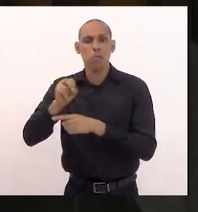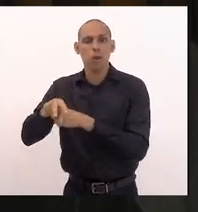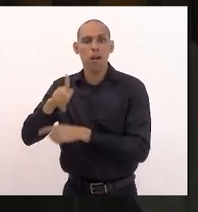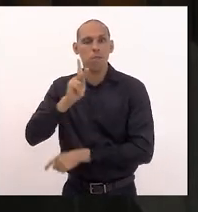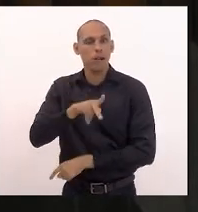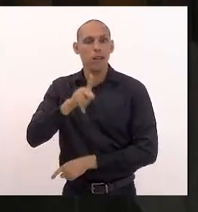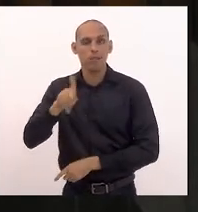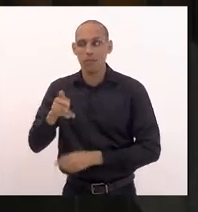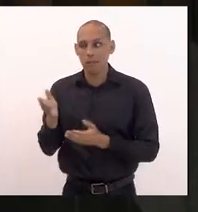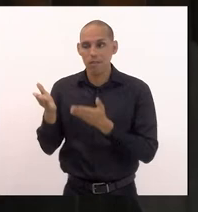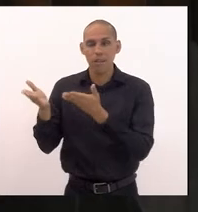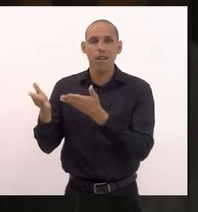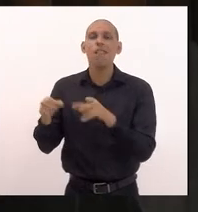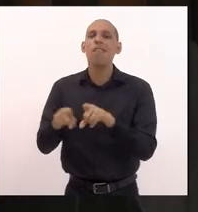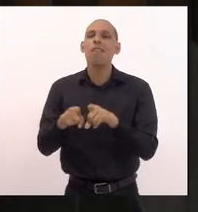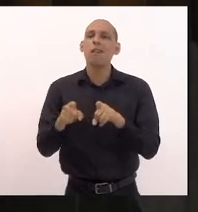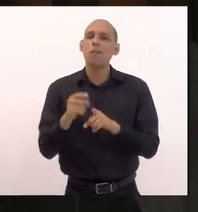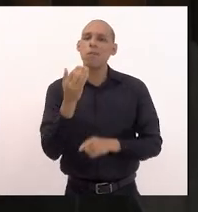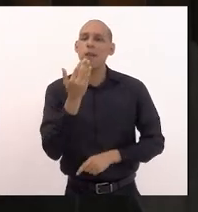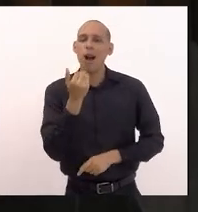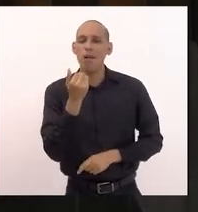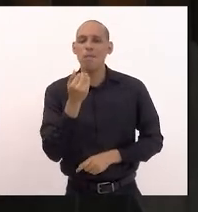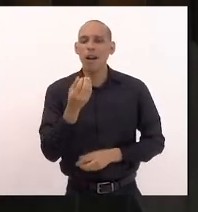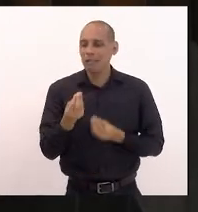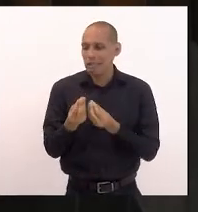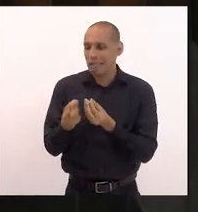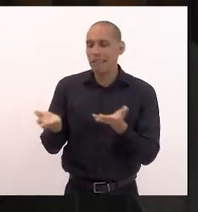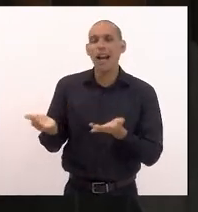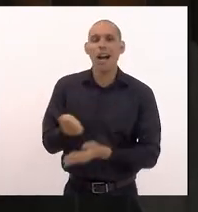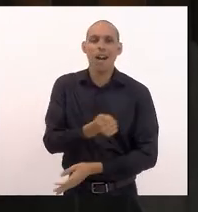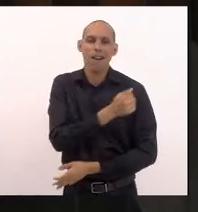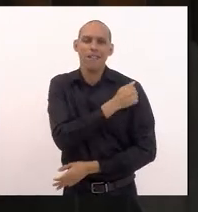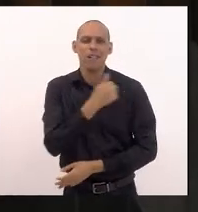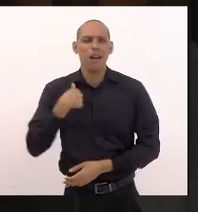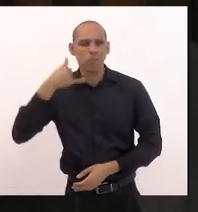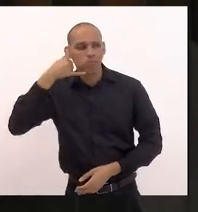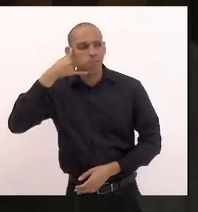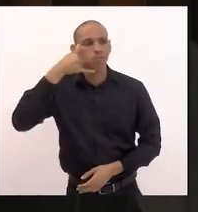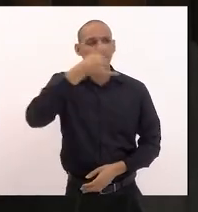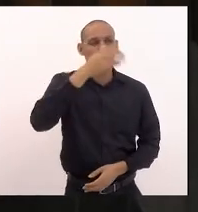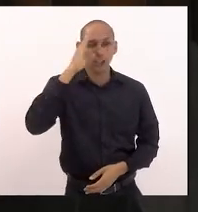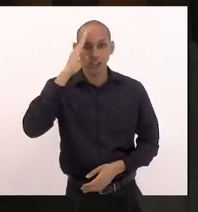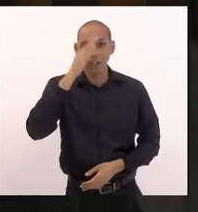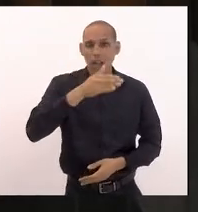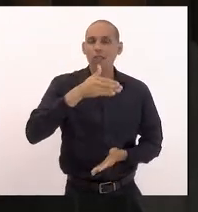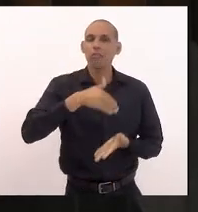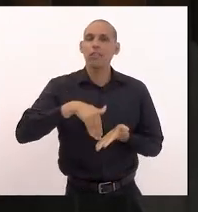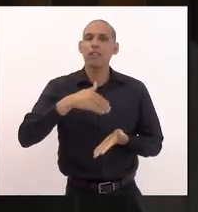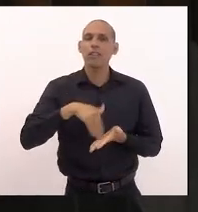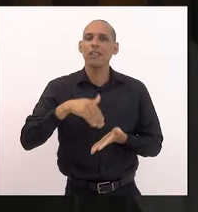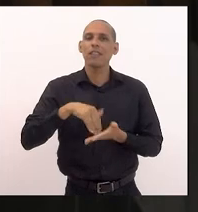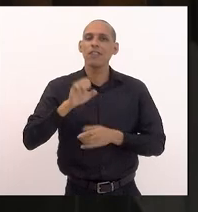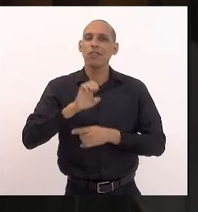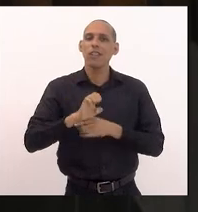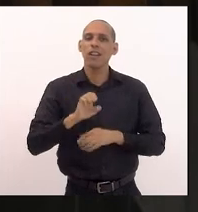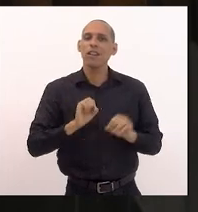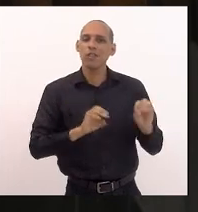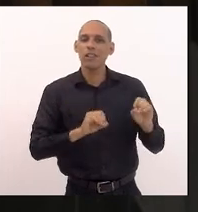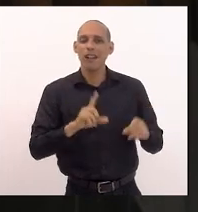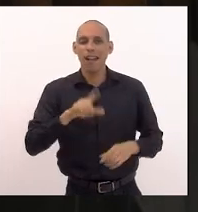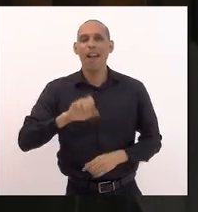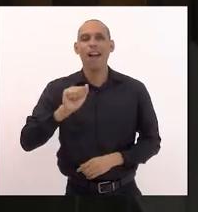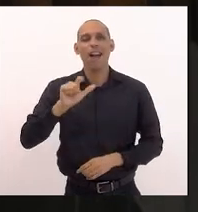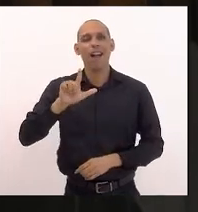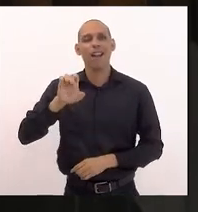e a questão da merenda imediatamente liguei para o secretário estadual de educação o senhor Alexandre que